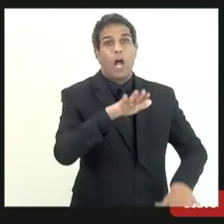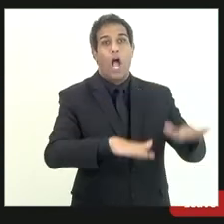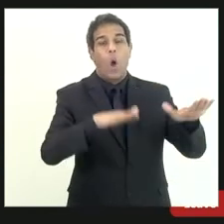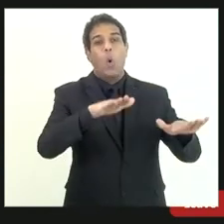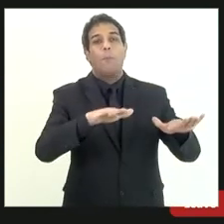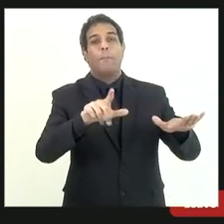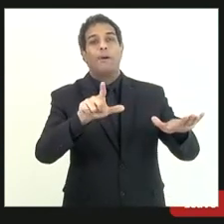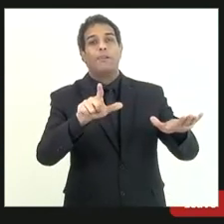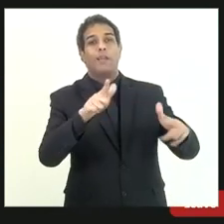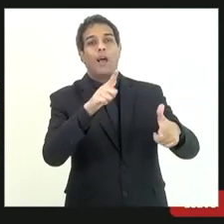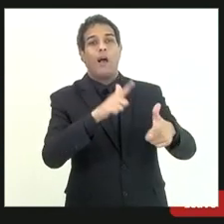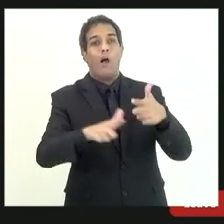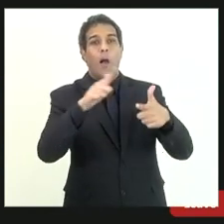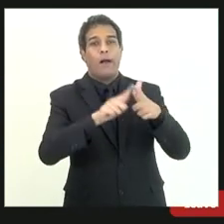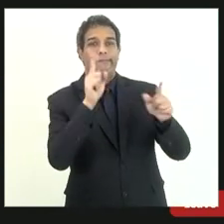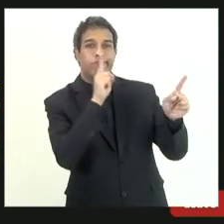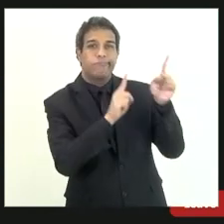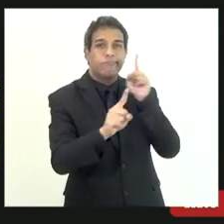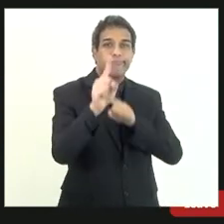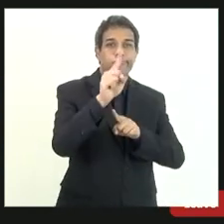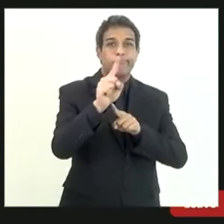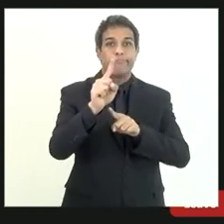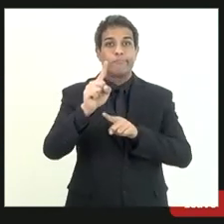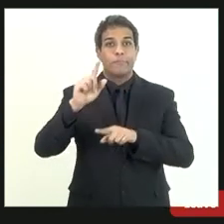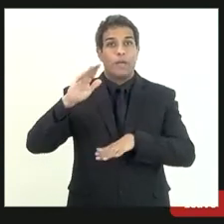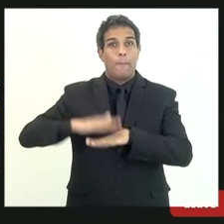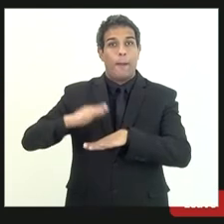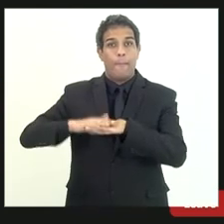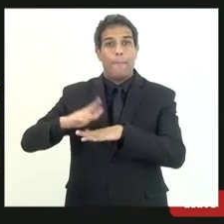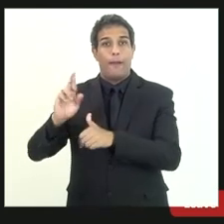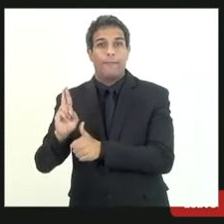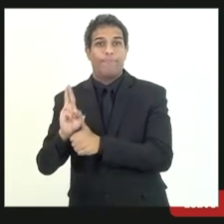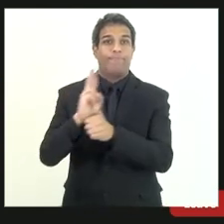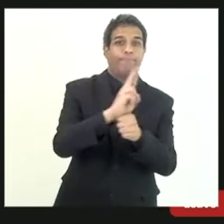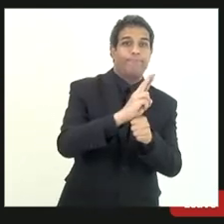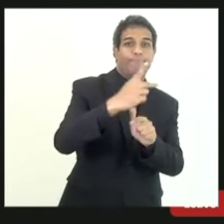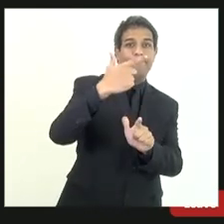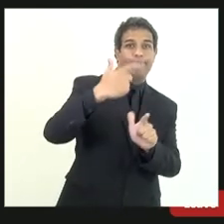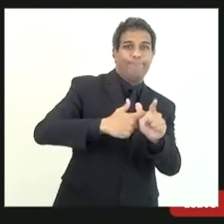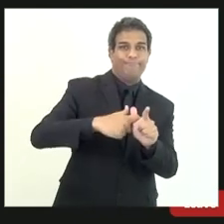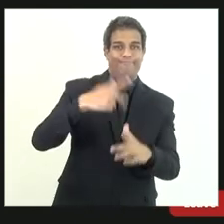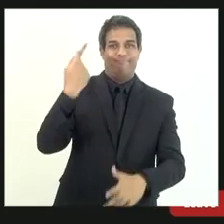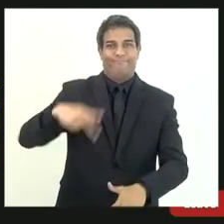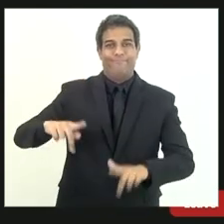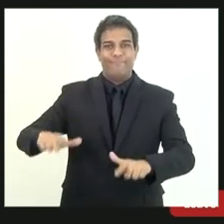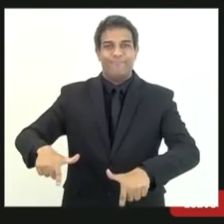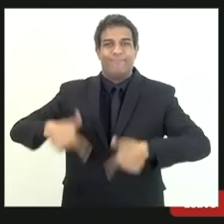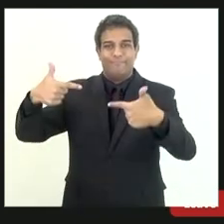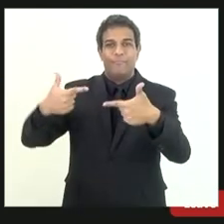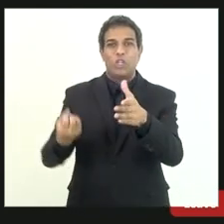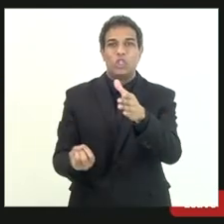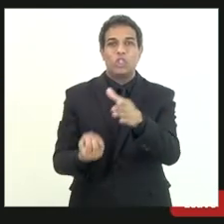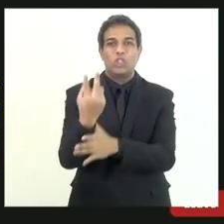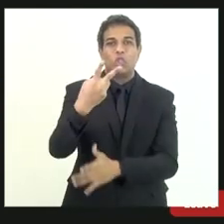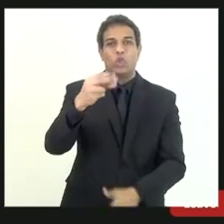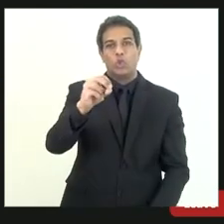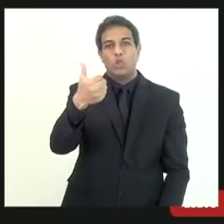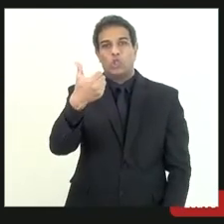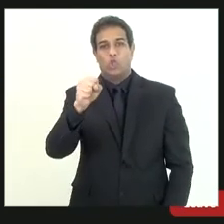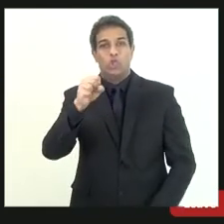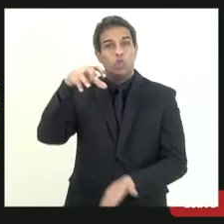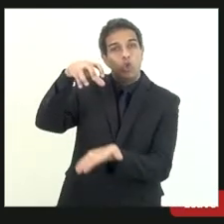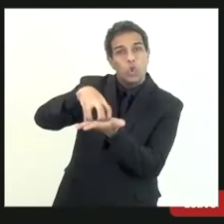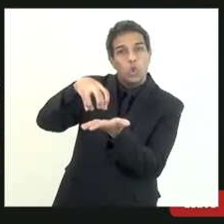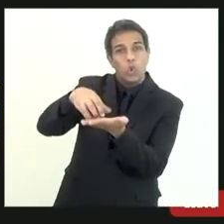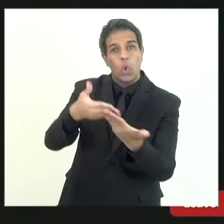e aí a procuradoria da dívida ativa criou no ano de 2018 o núcleo de ações fiscais